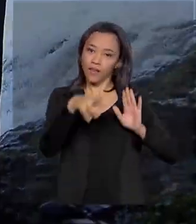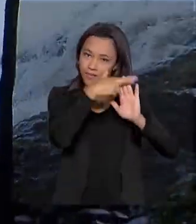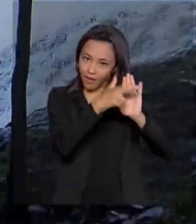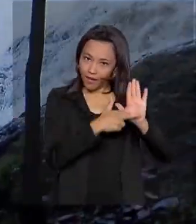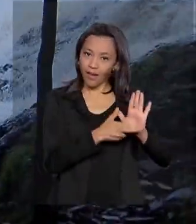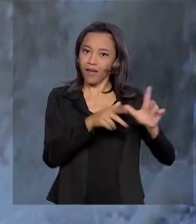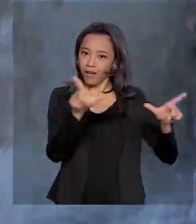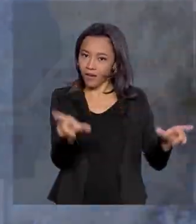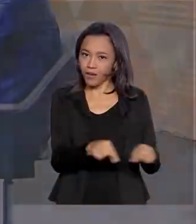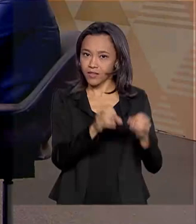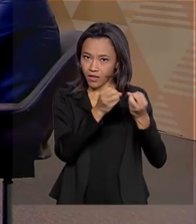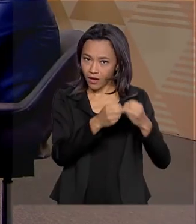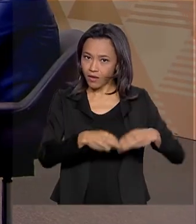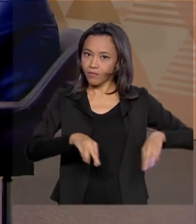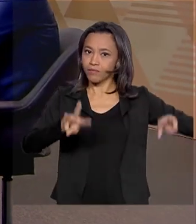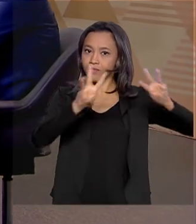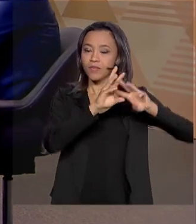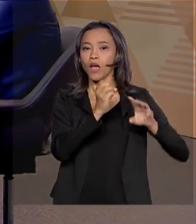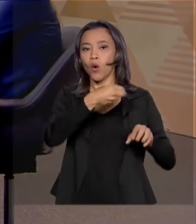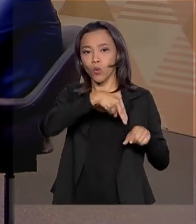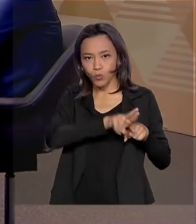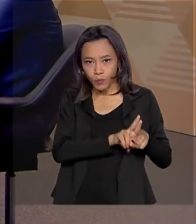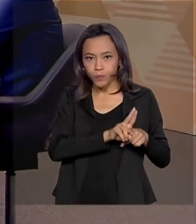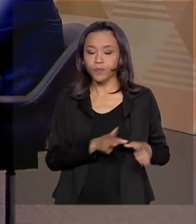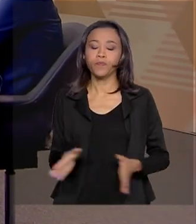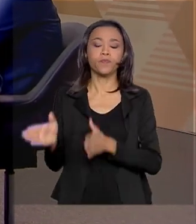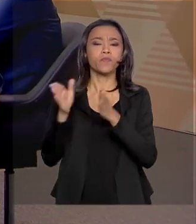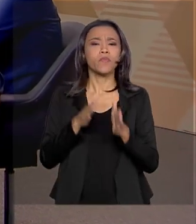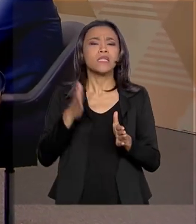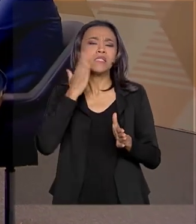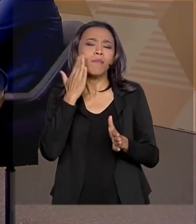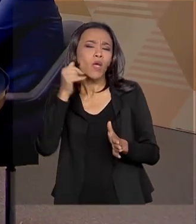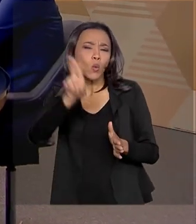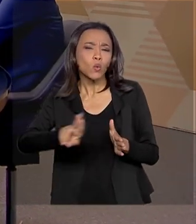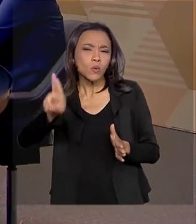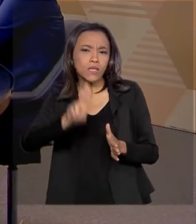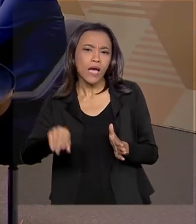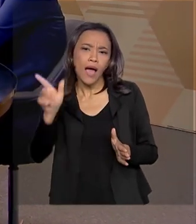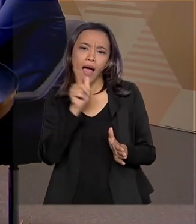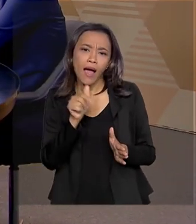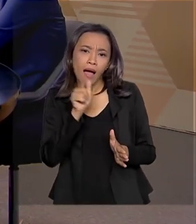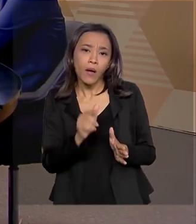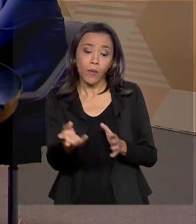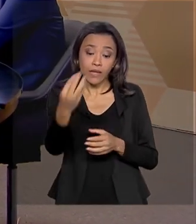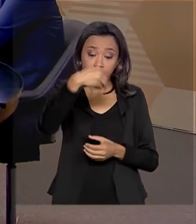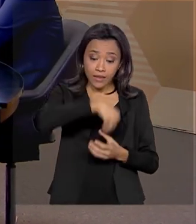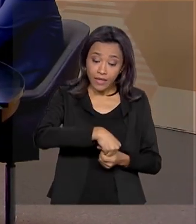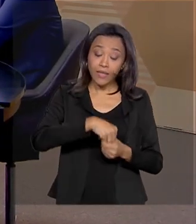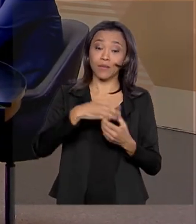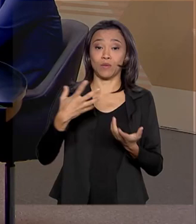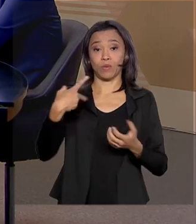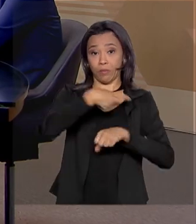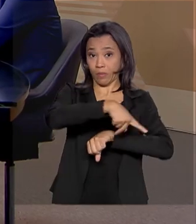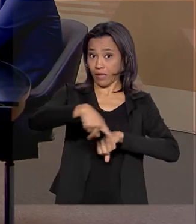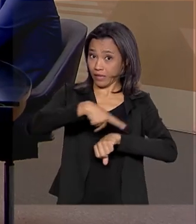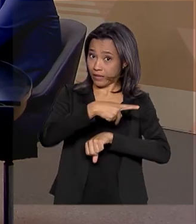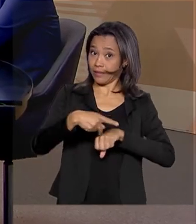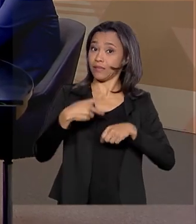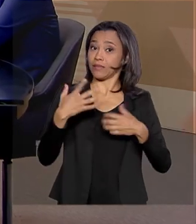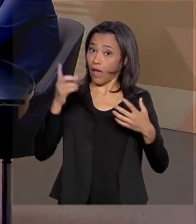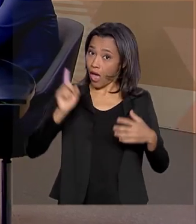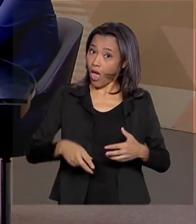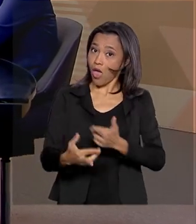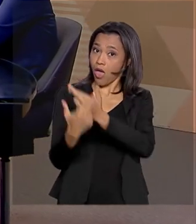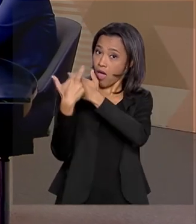das Nações Unidas. Regulamentar o uso das águas que estejam dentro do território da União é uma das missões da